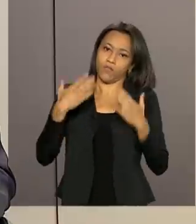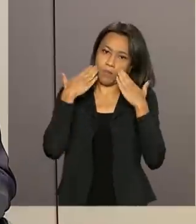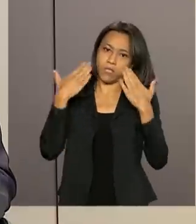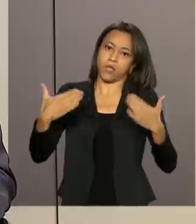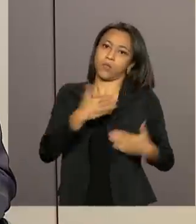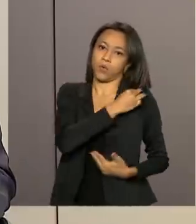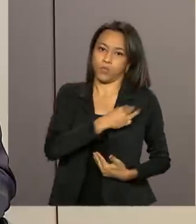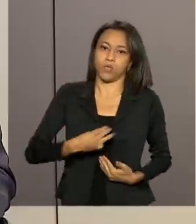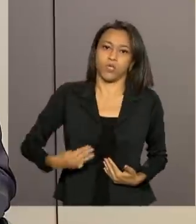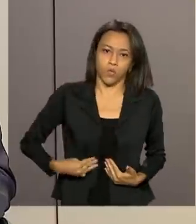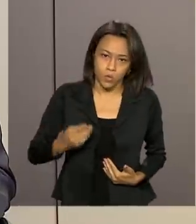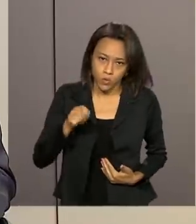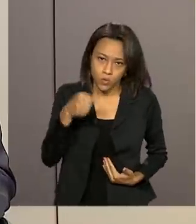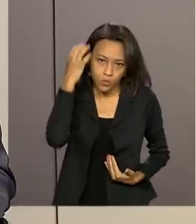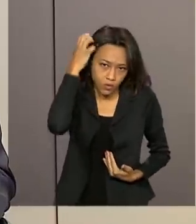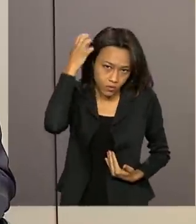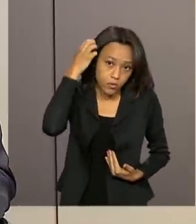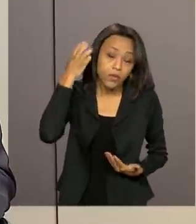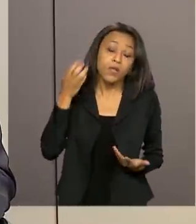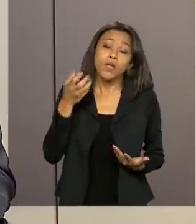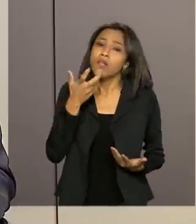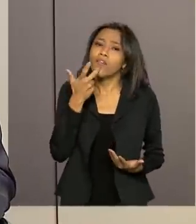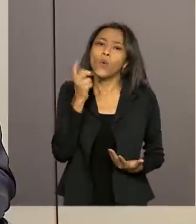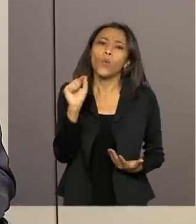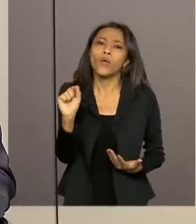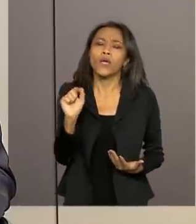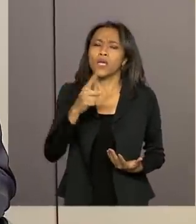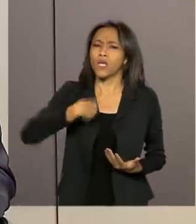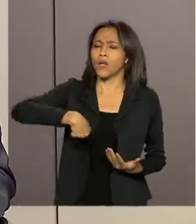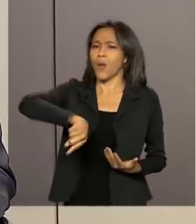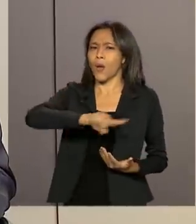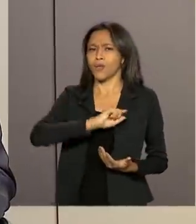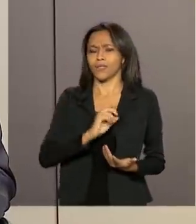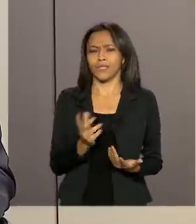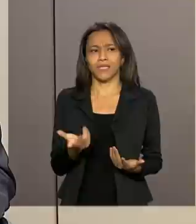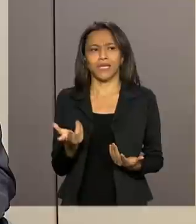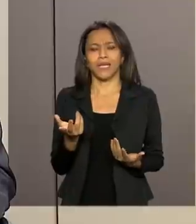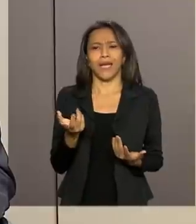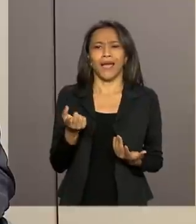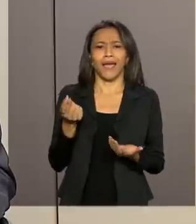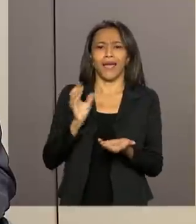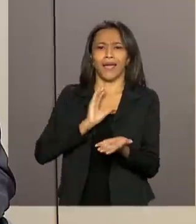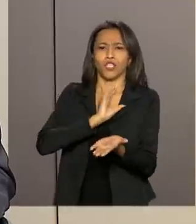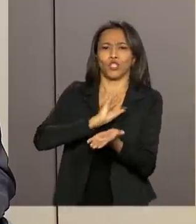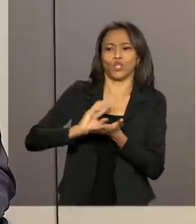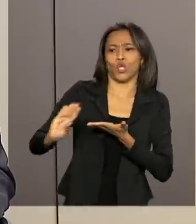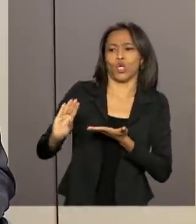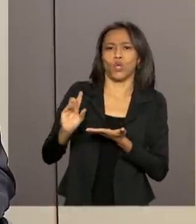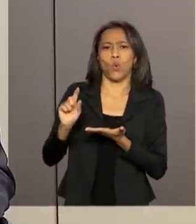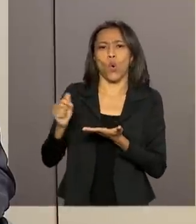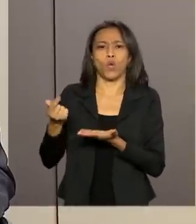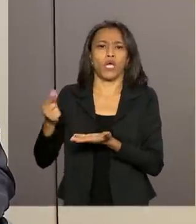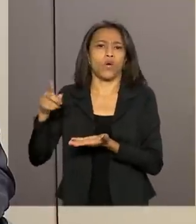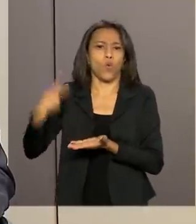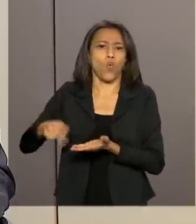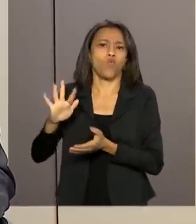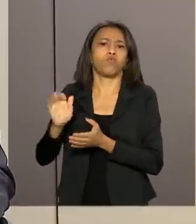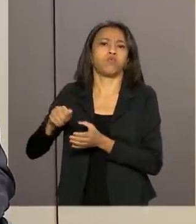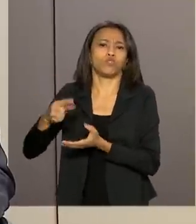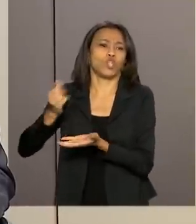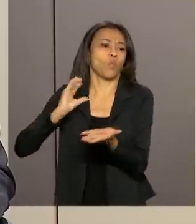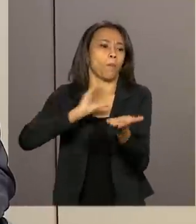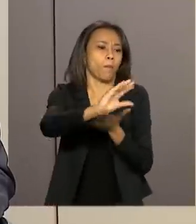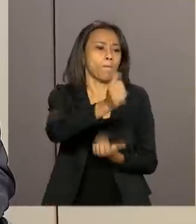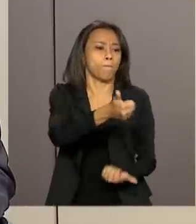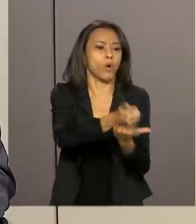Salles, né, era de que a gente não ficasse financiando, ou o fundo ficasse financiando projetos